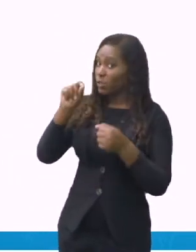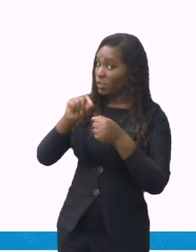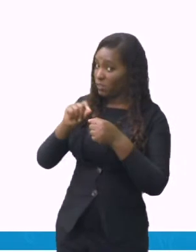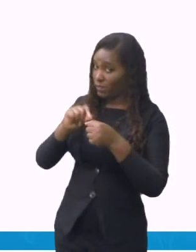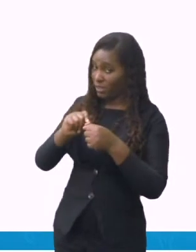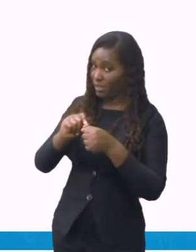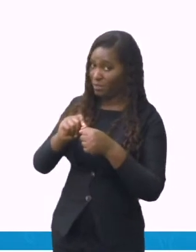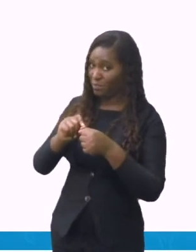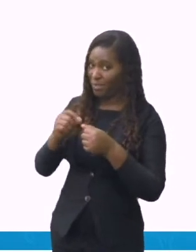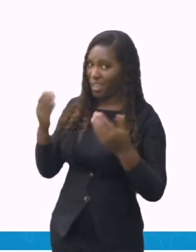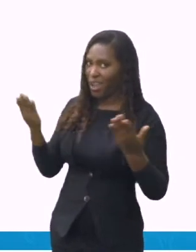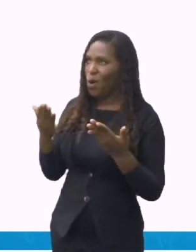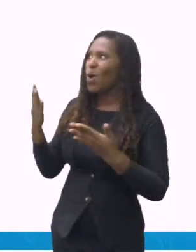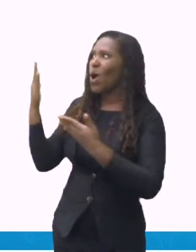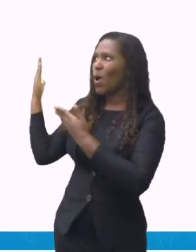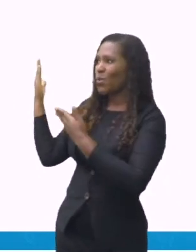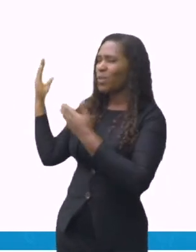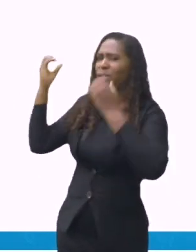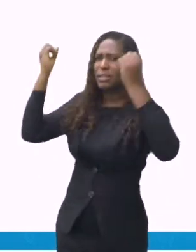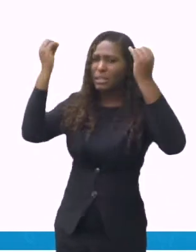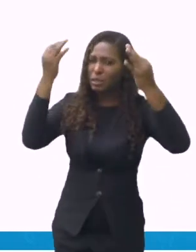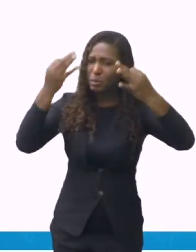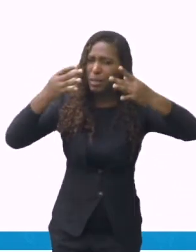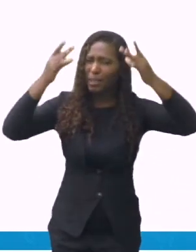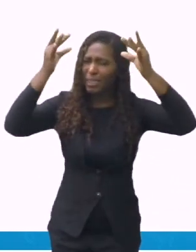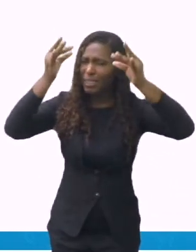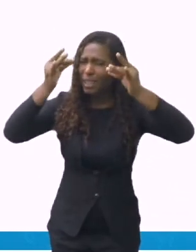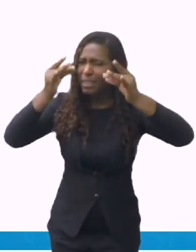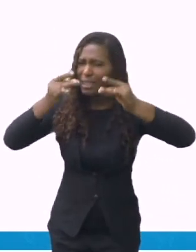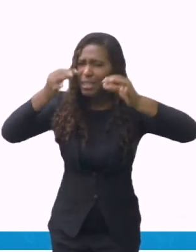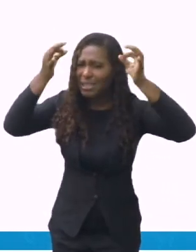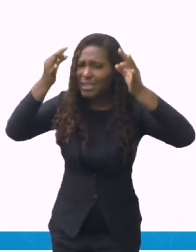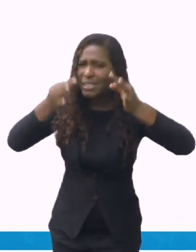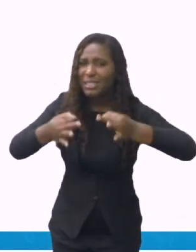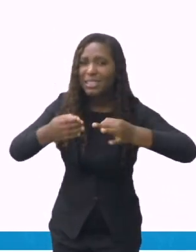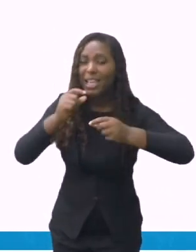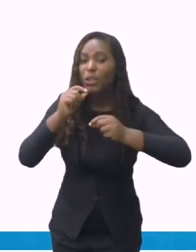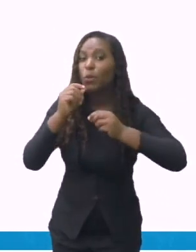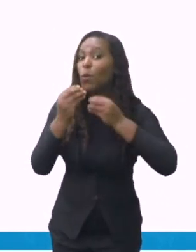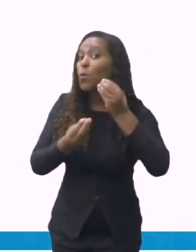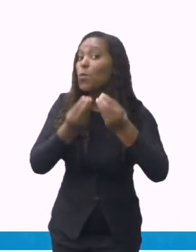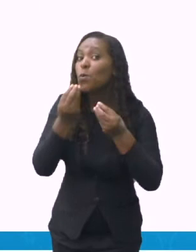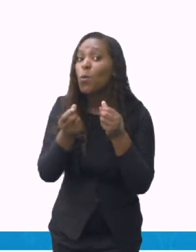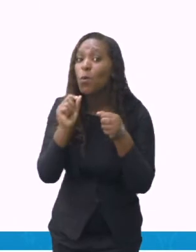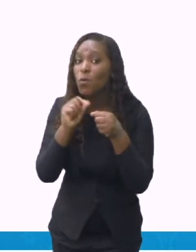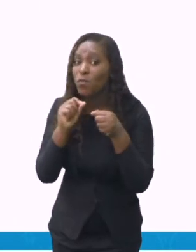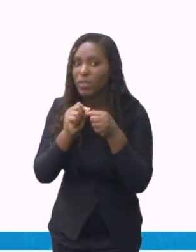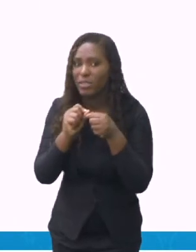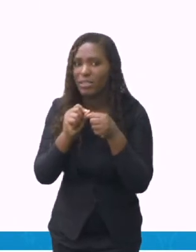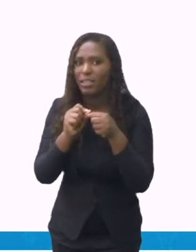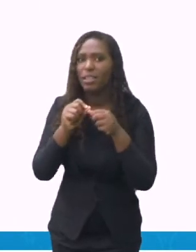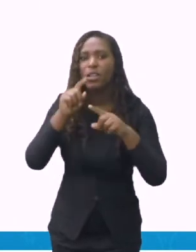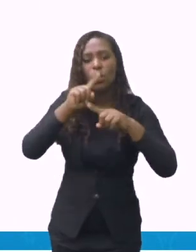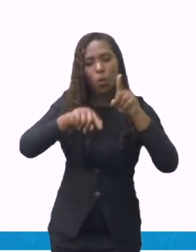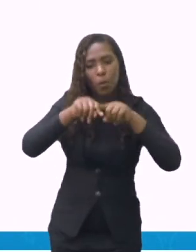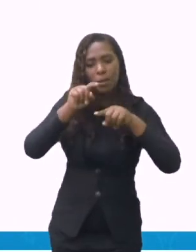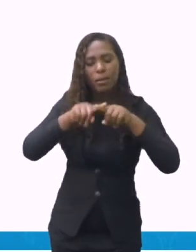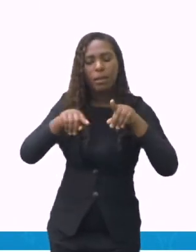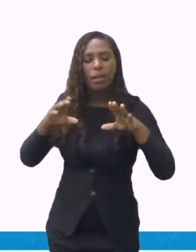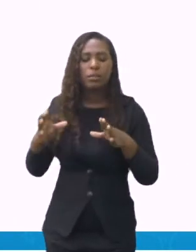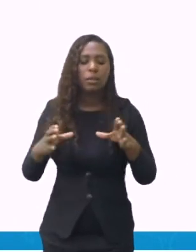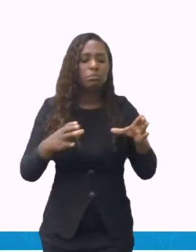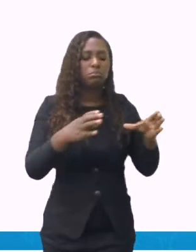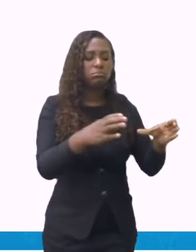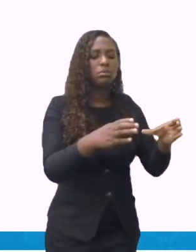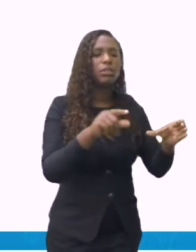como deve ser feita essa receita. Os ingredientes já estão todos preparados com as suas determinadas quantidades.